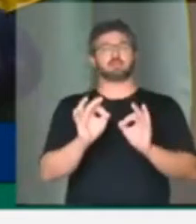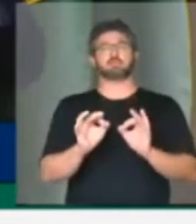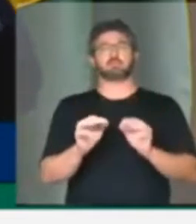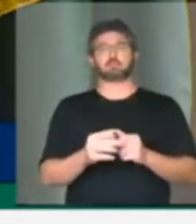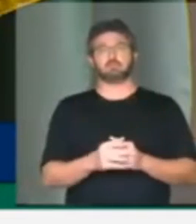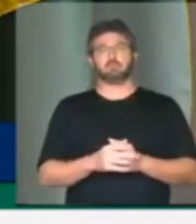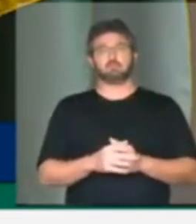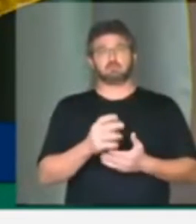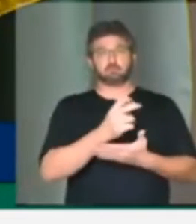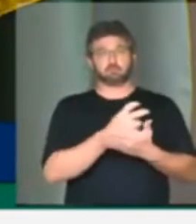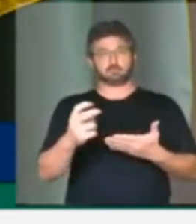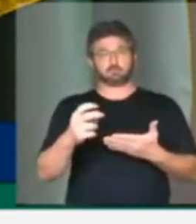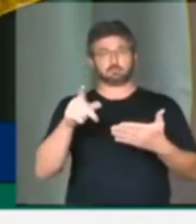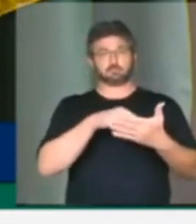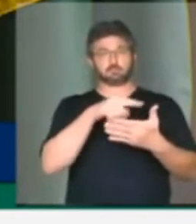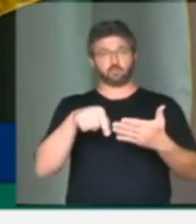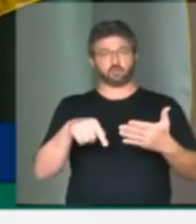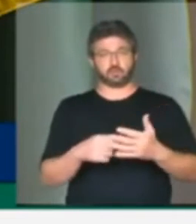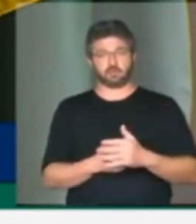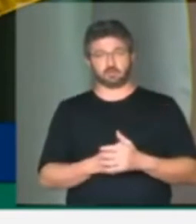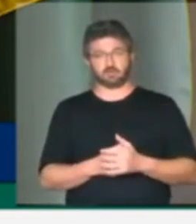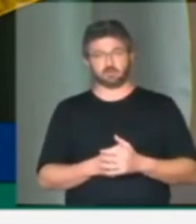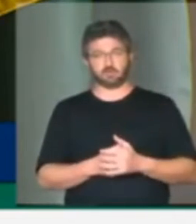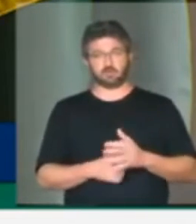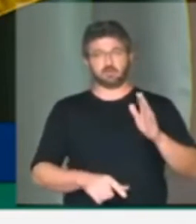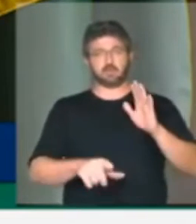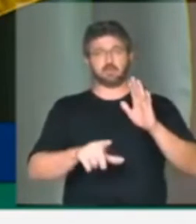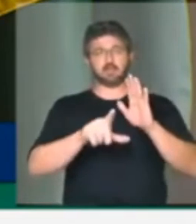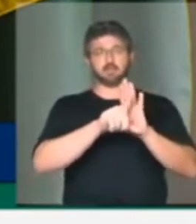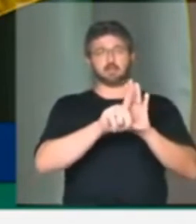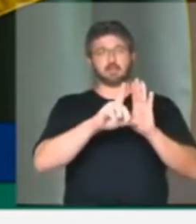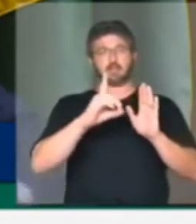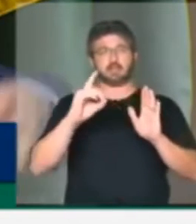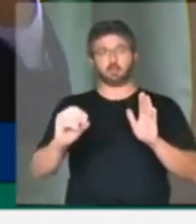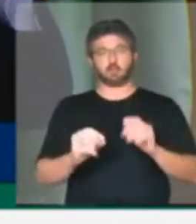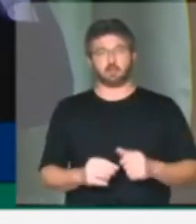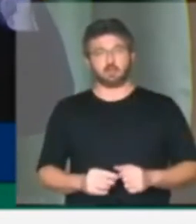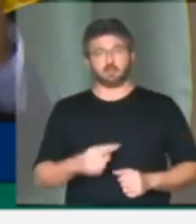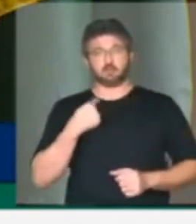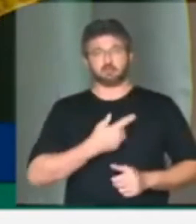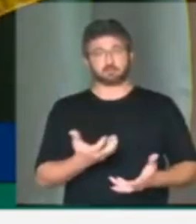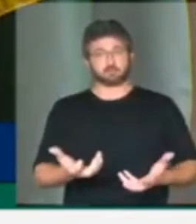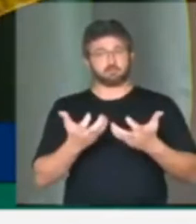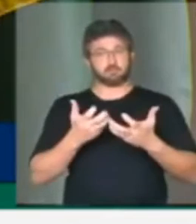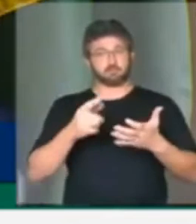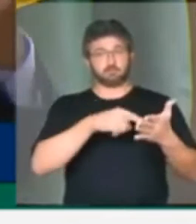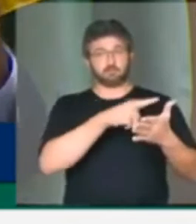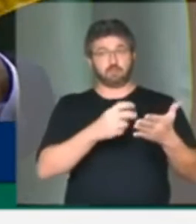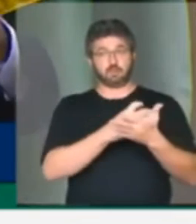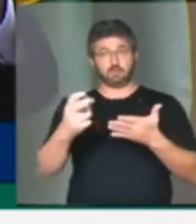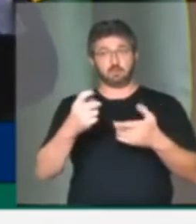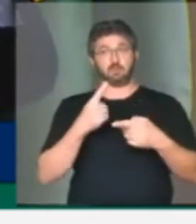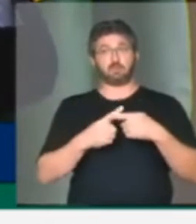derrubada do veto à lei de diretrizes orçamentárias. Queremos derrubar esse veto, porque